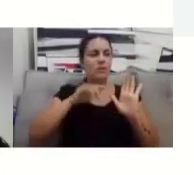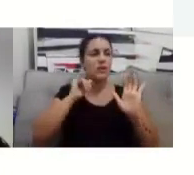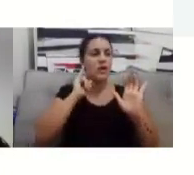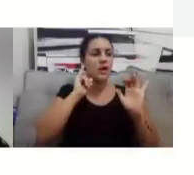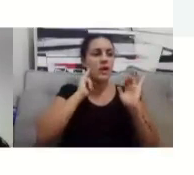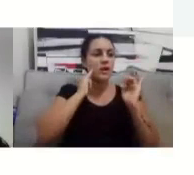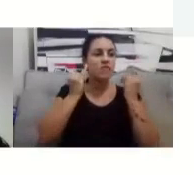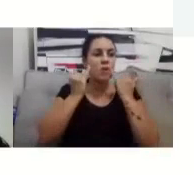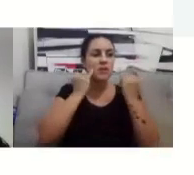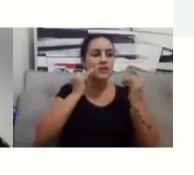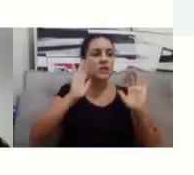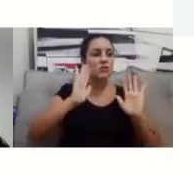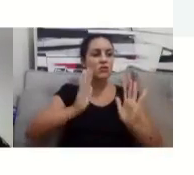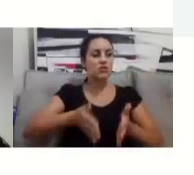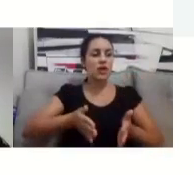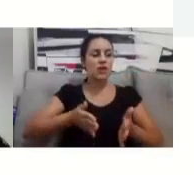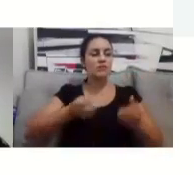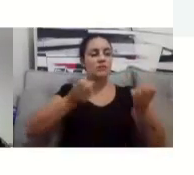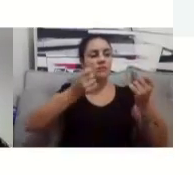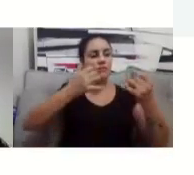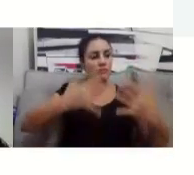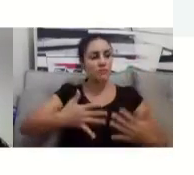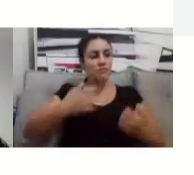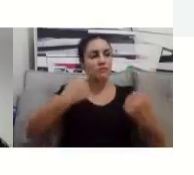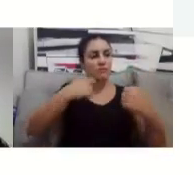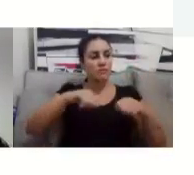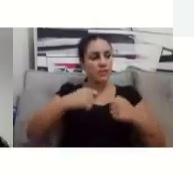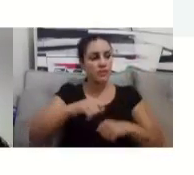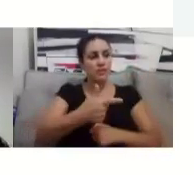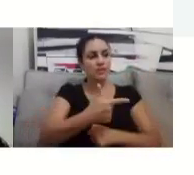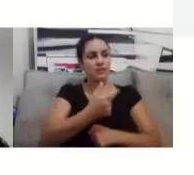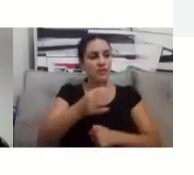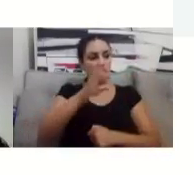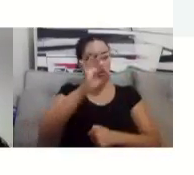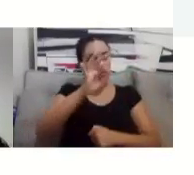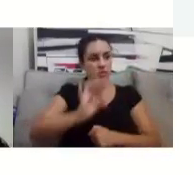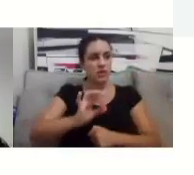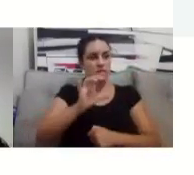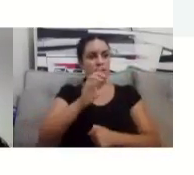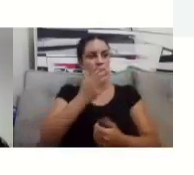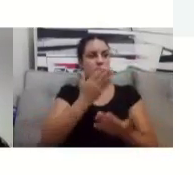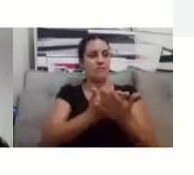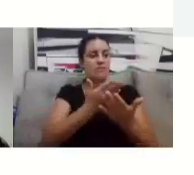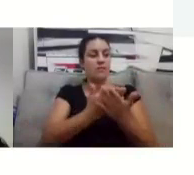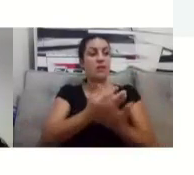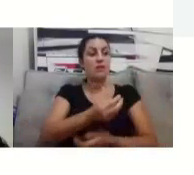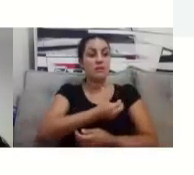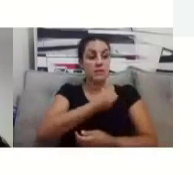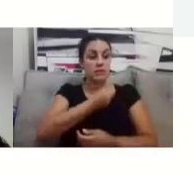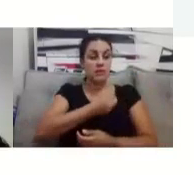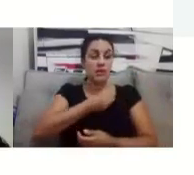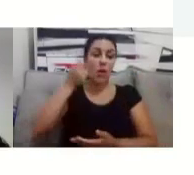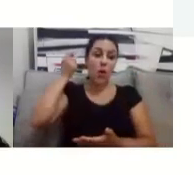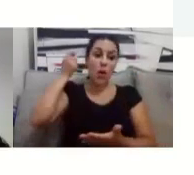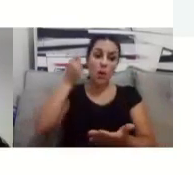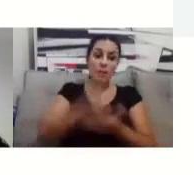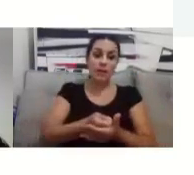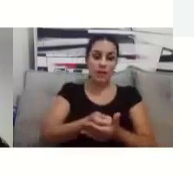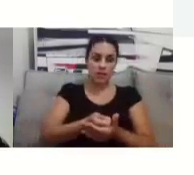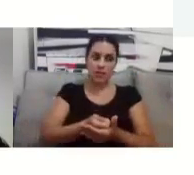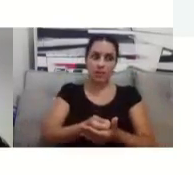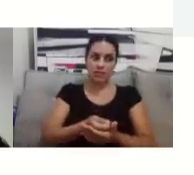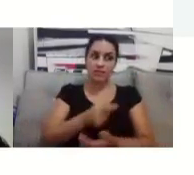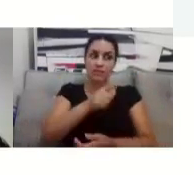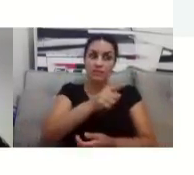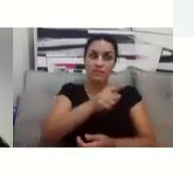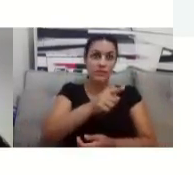obrigatórias, nesse sentido. Nós somos obrigados a cumprir, vocês são obrigados a estar presente? Não, nós não podemos atribuir